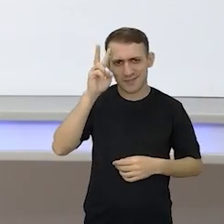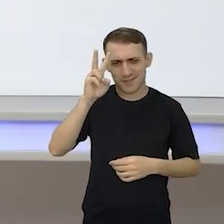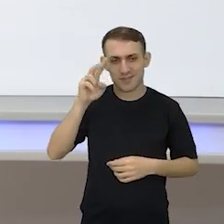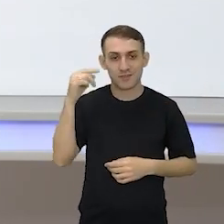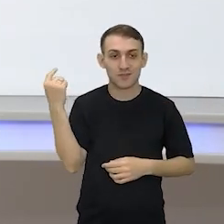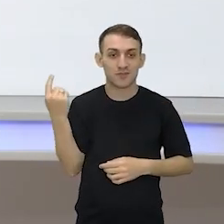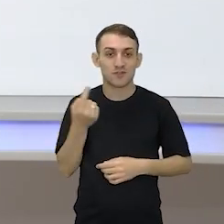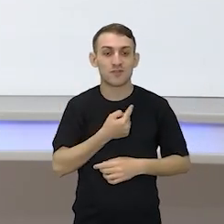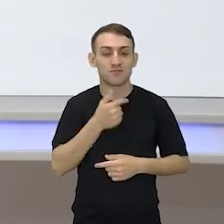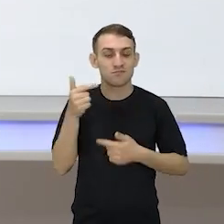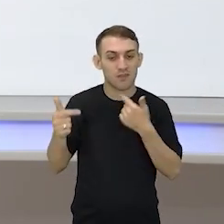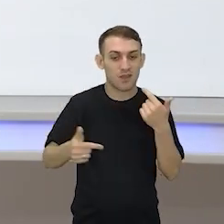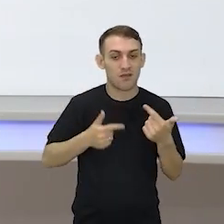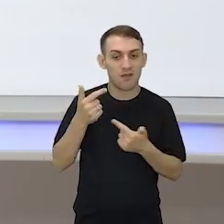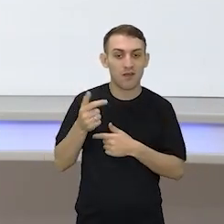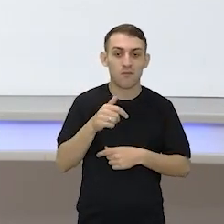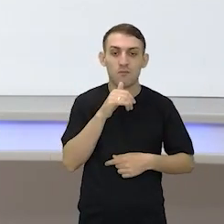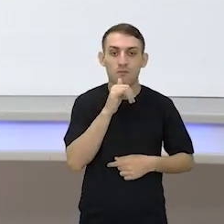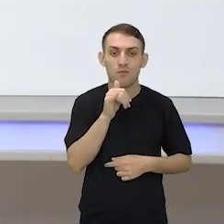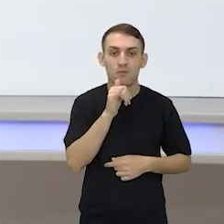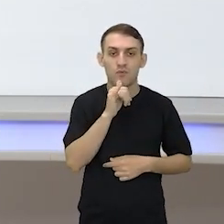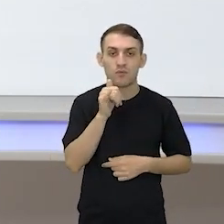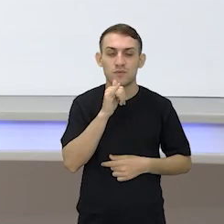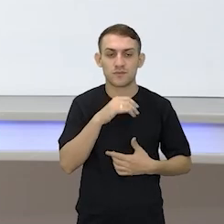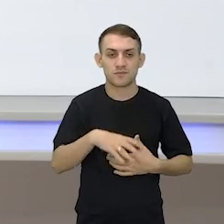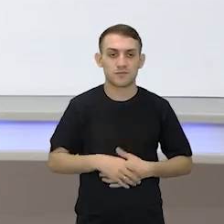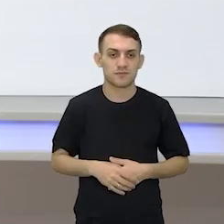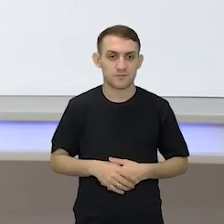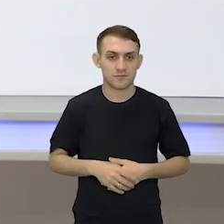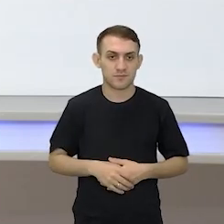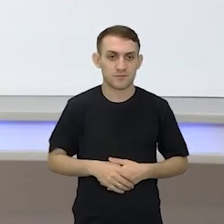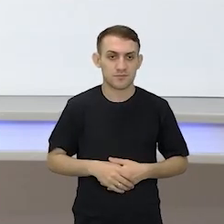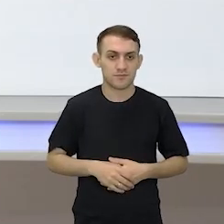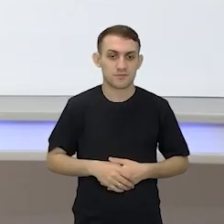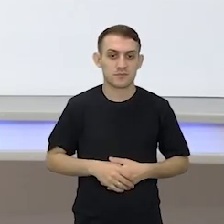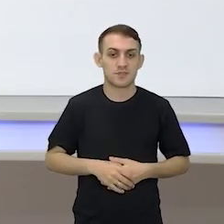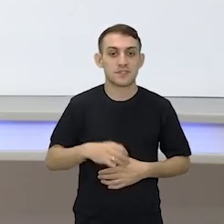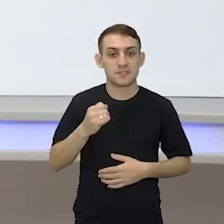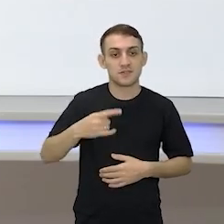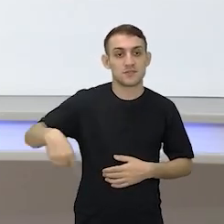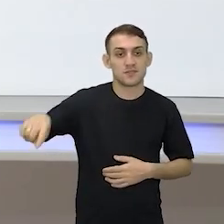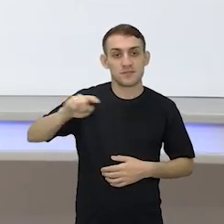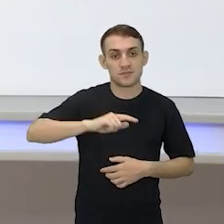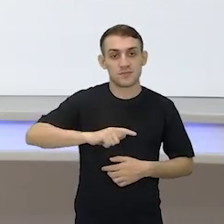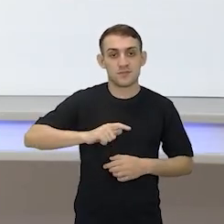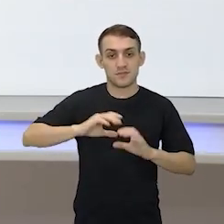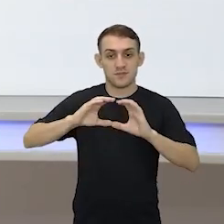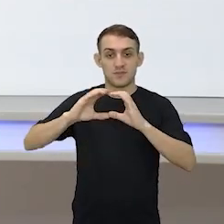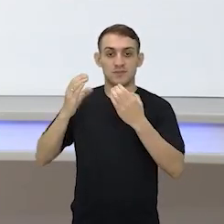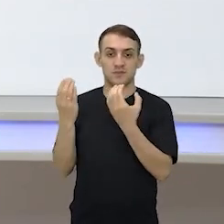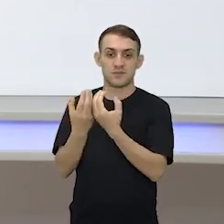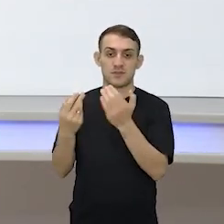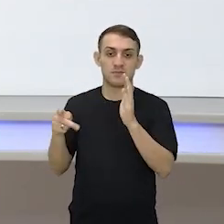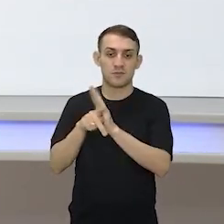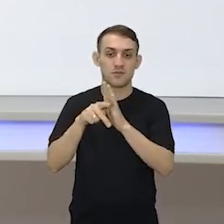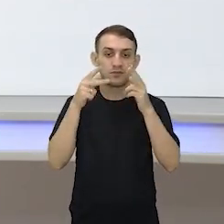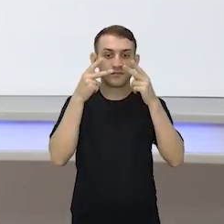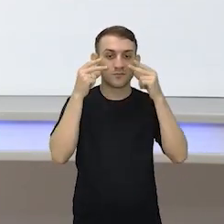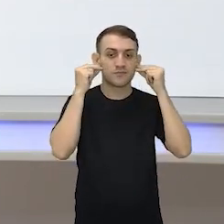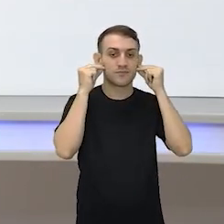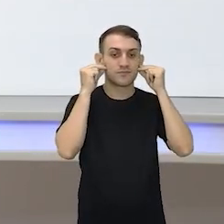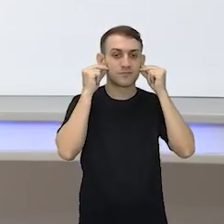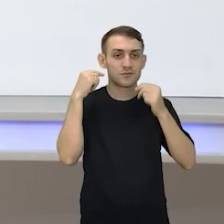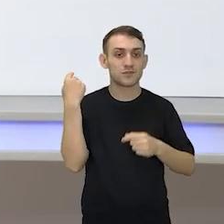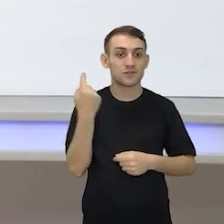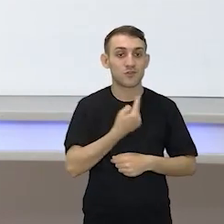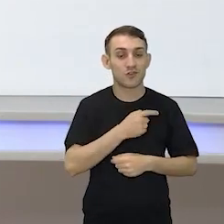trabalhar com... Se você vai trabalhar, não. Se você está numa comunidade indígena, você tem